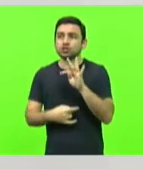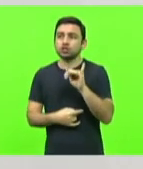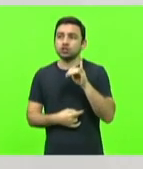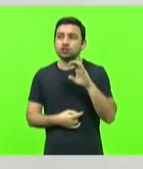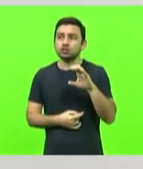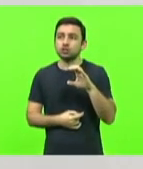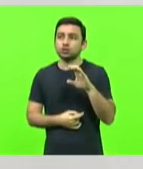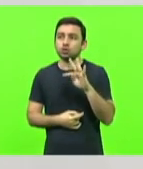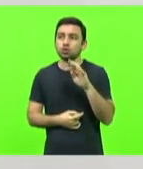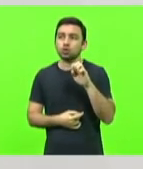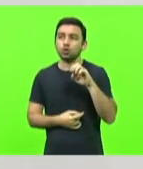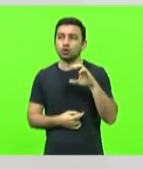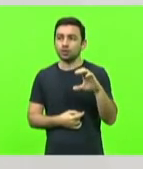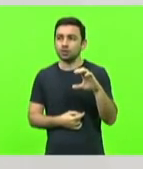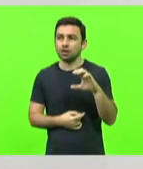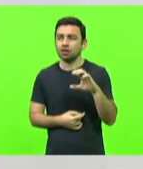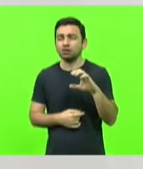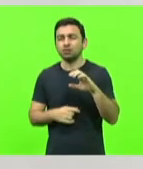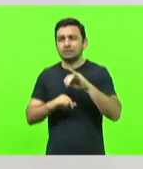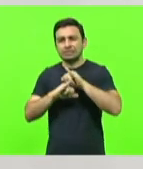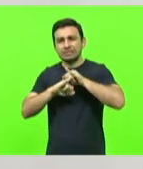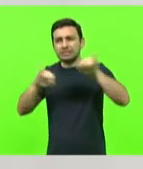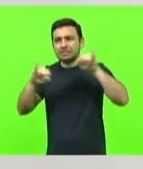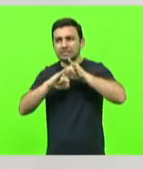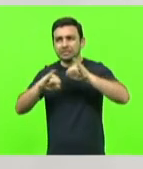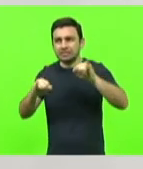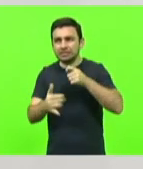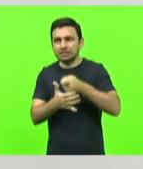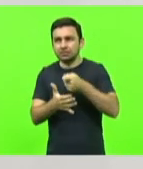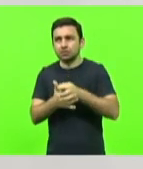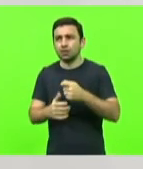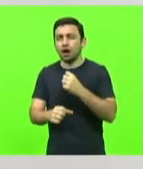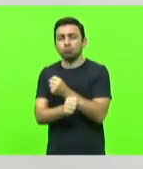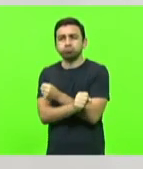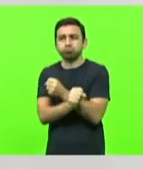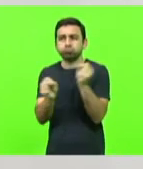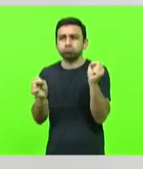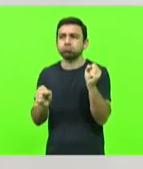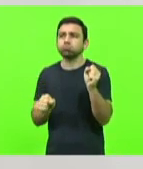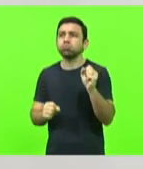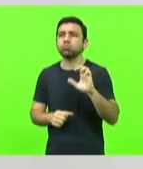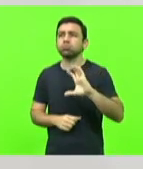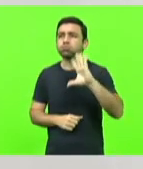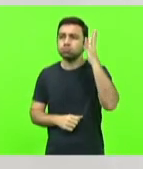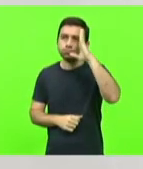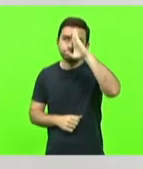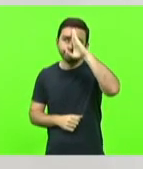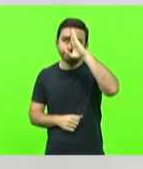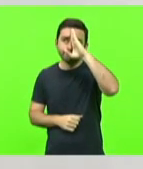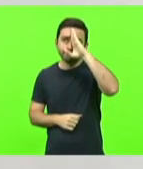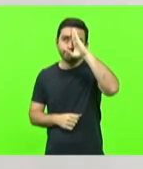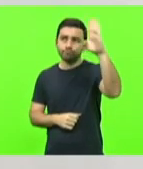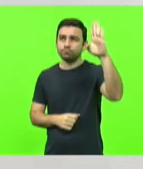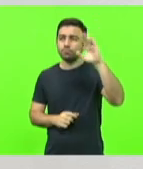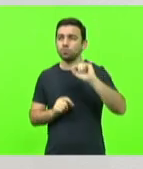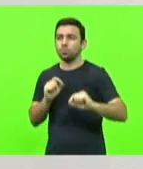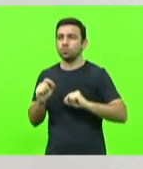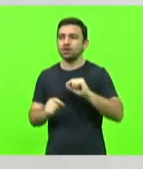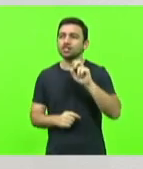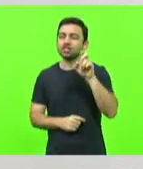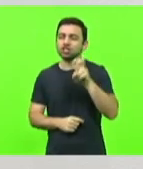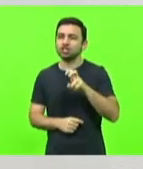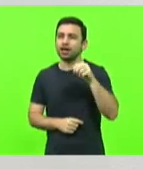contundente manifestou a sua indignação em relação aos absurdos cometidos, principalmente pelo Xandão.